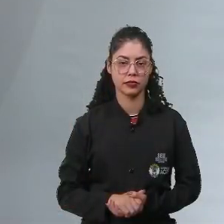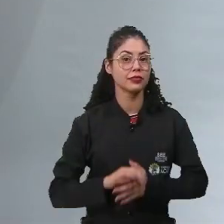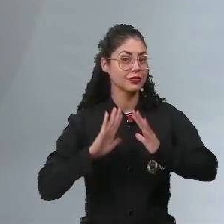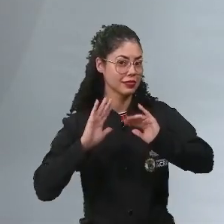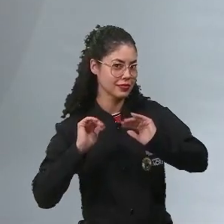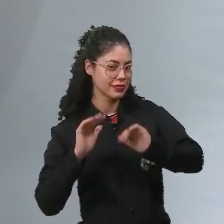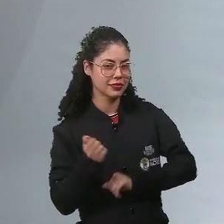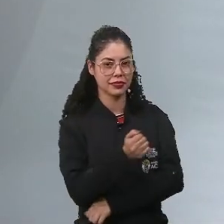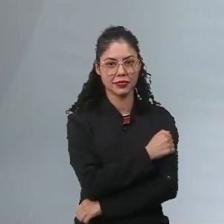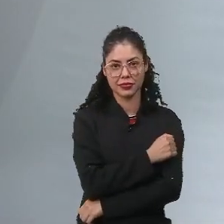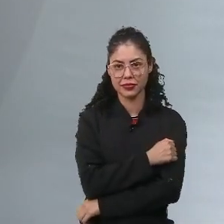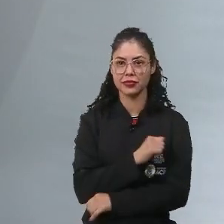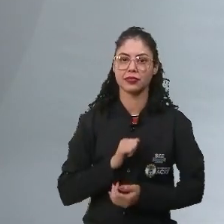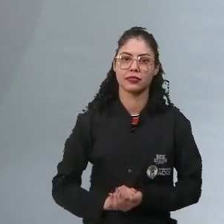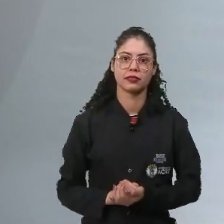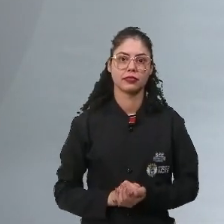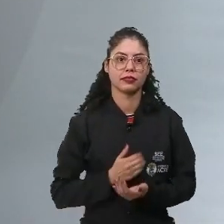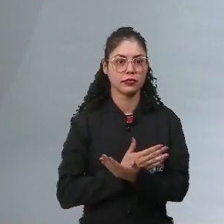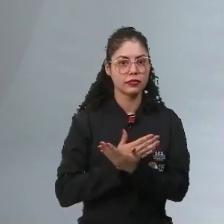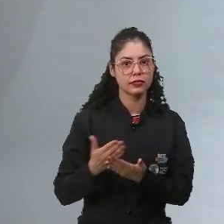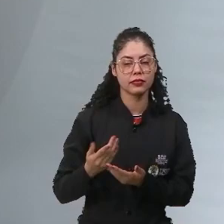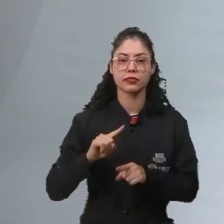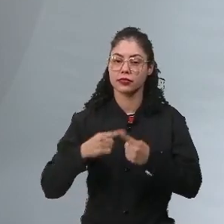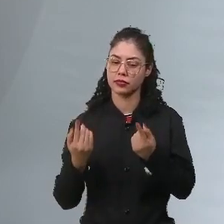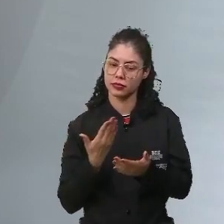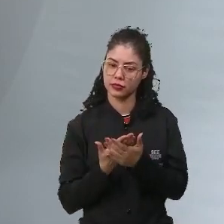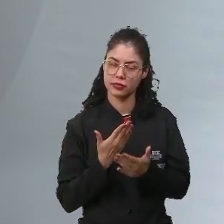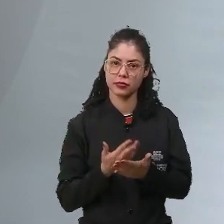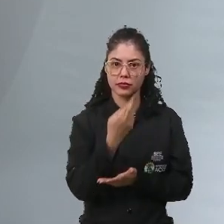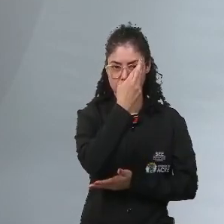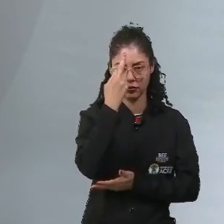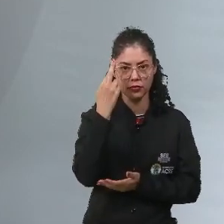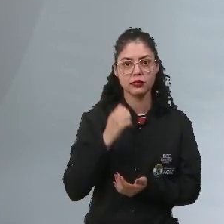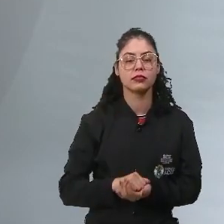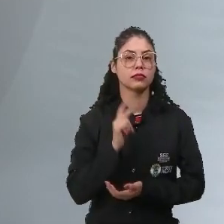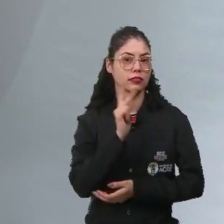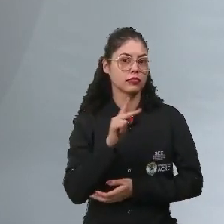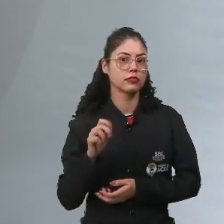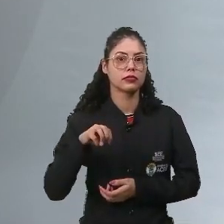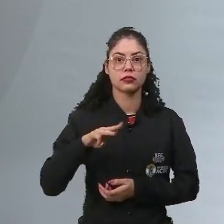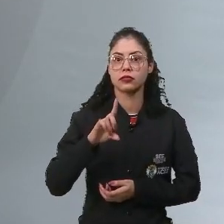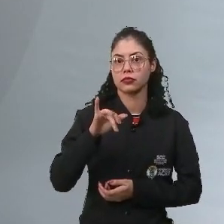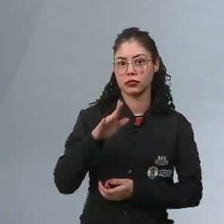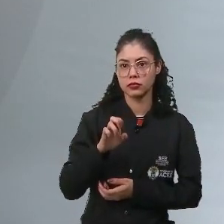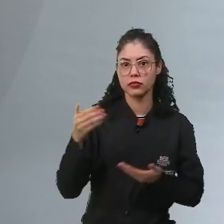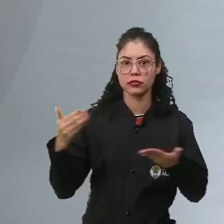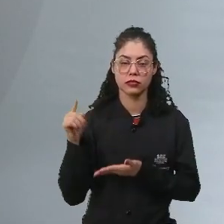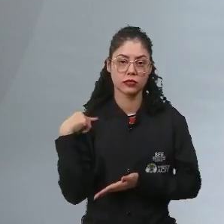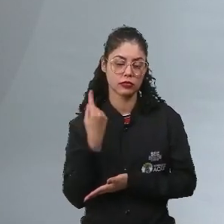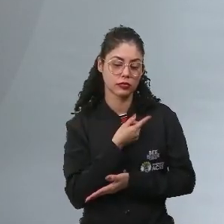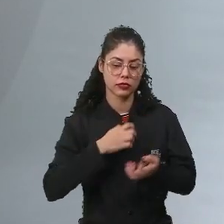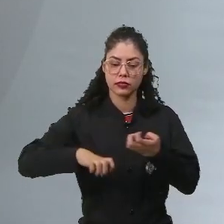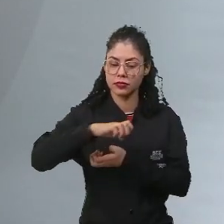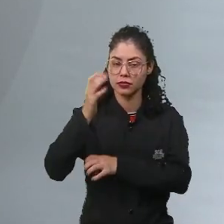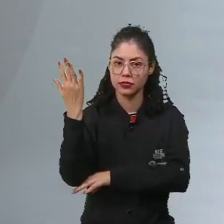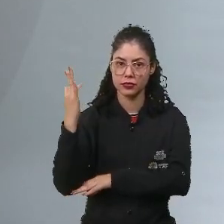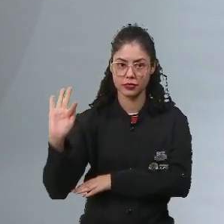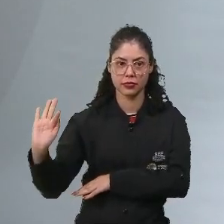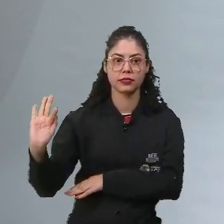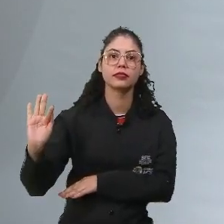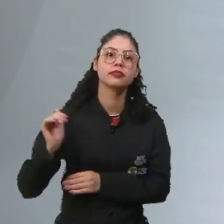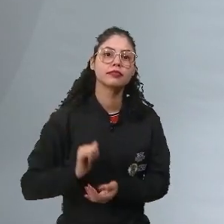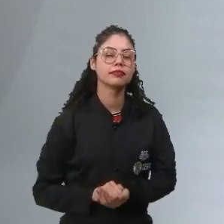Olá, estudante! Vamos para mais uma aula de história. Eu sou a professora Manoely e hoje nós vamos falar de Revolução Francesa.